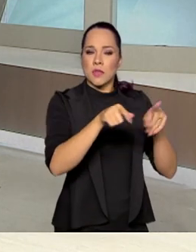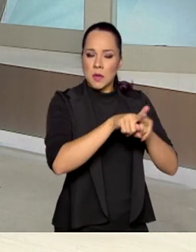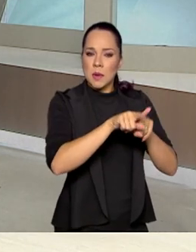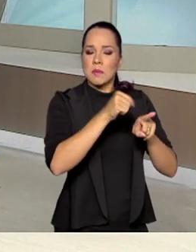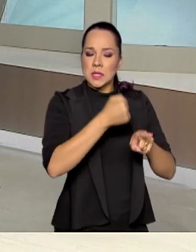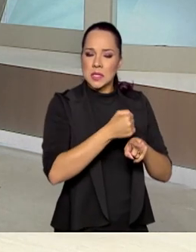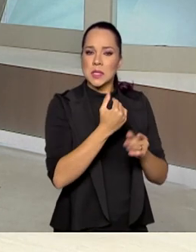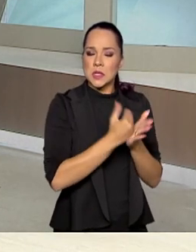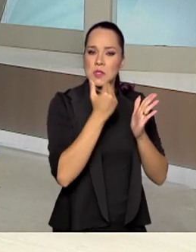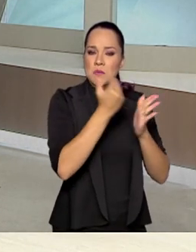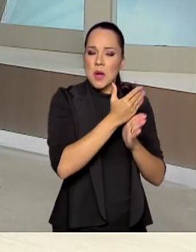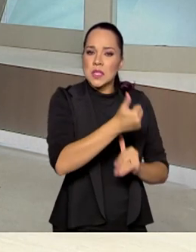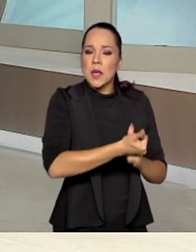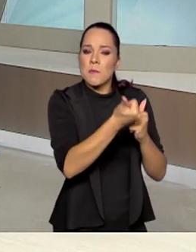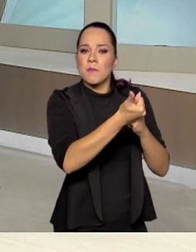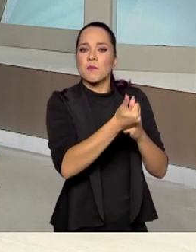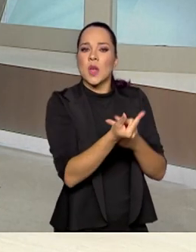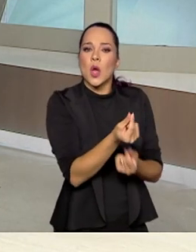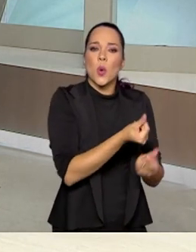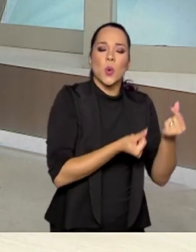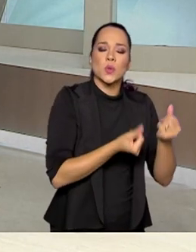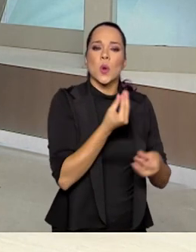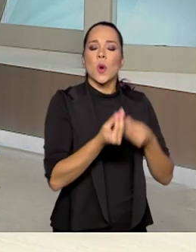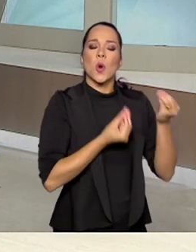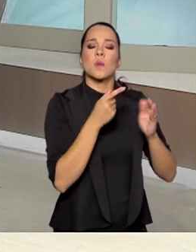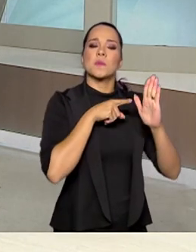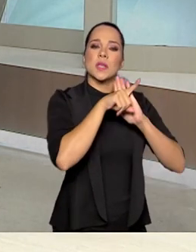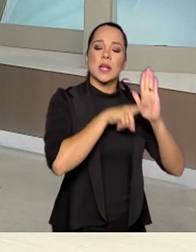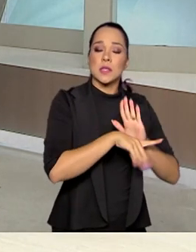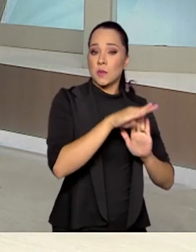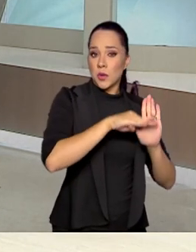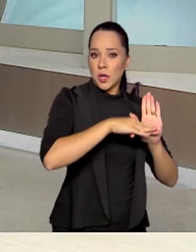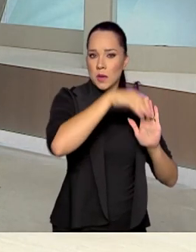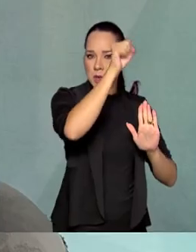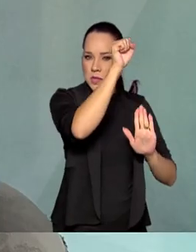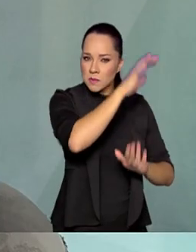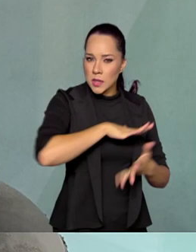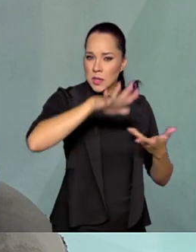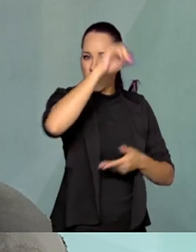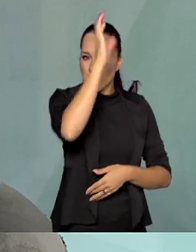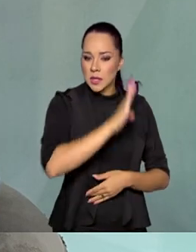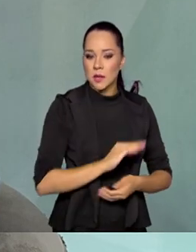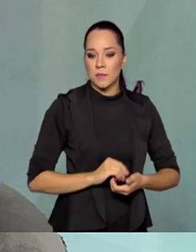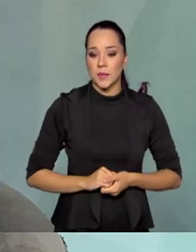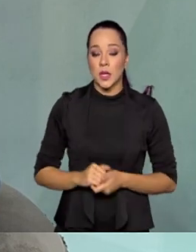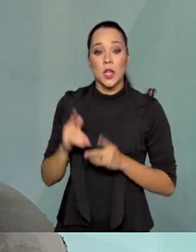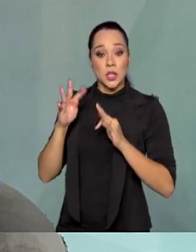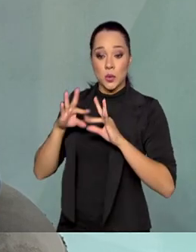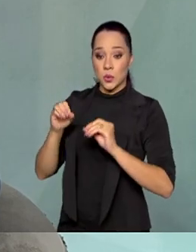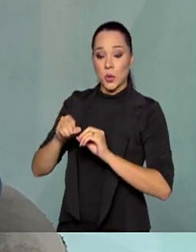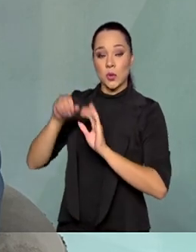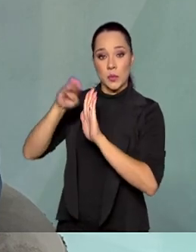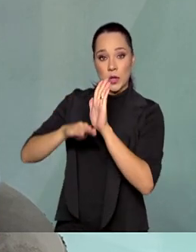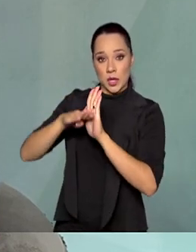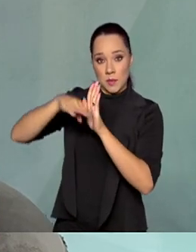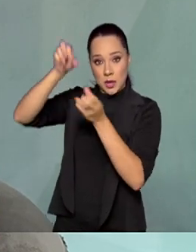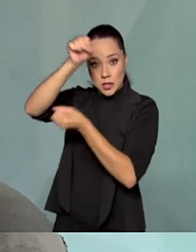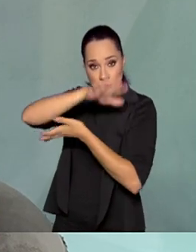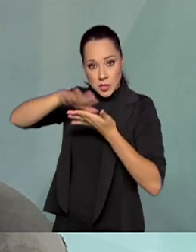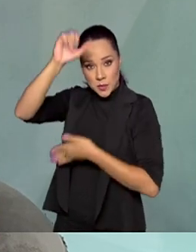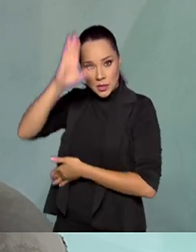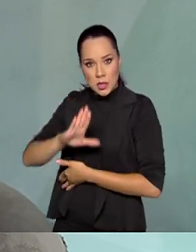reforço de recursos. Como que o senhor analisa atualmente o Programa Espacial Brasileiro? Todos os programas espaciais precisam de um